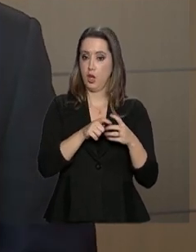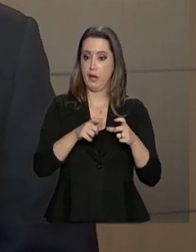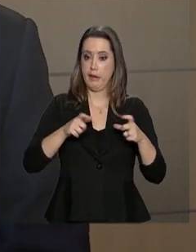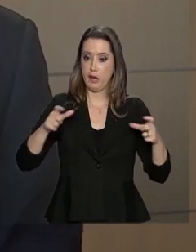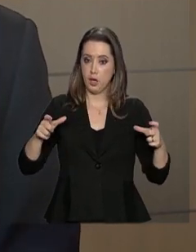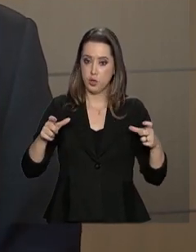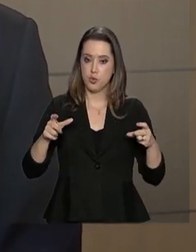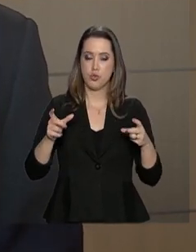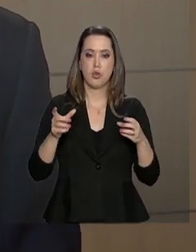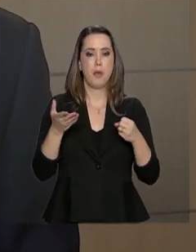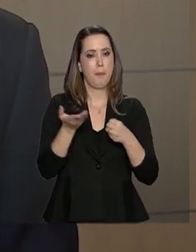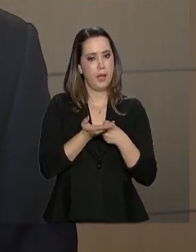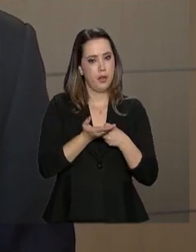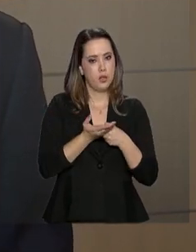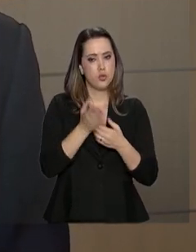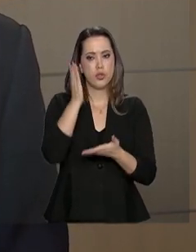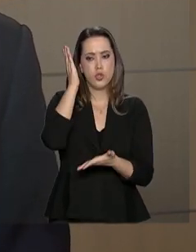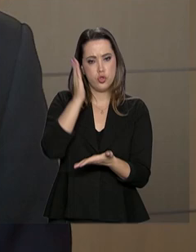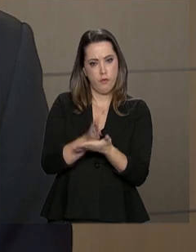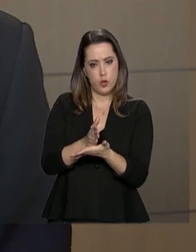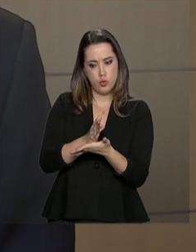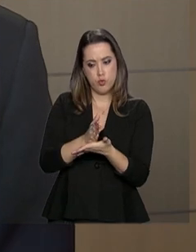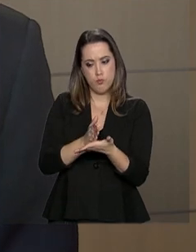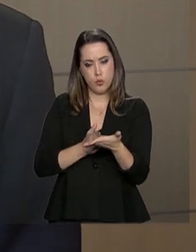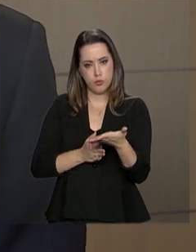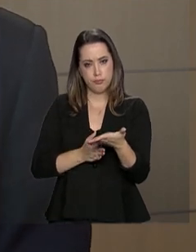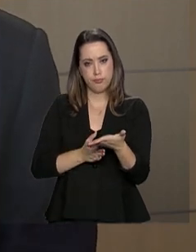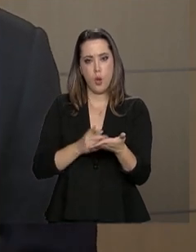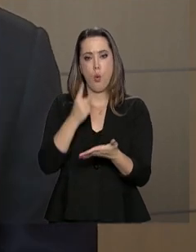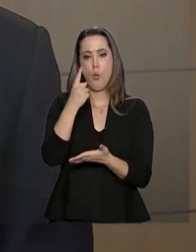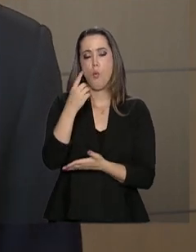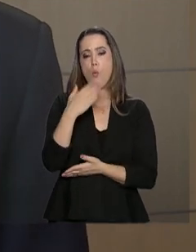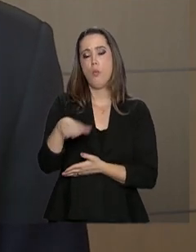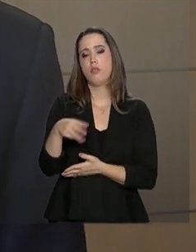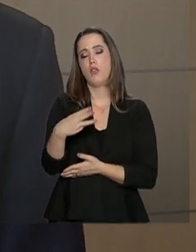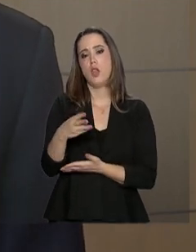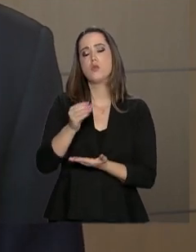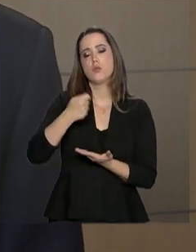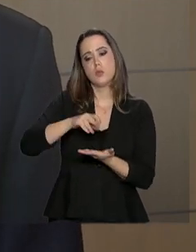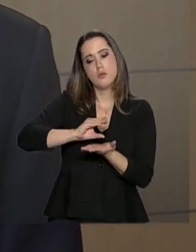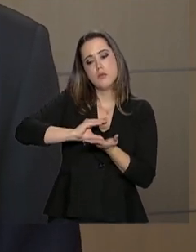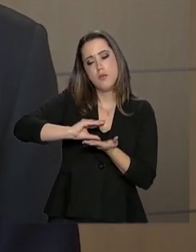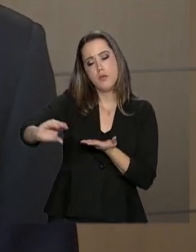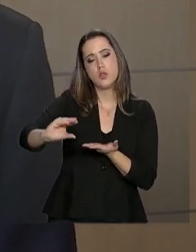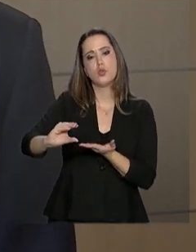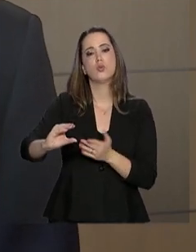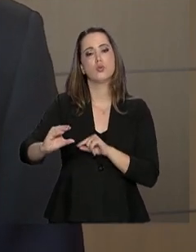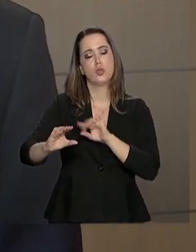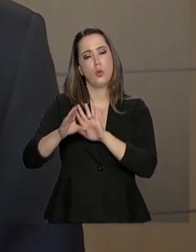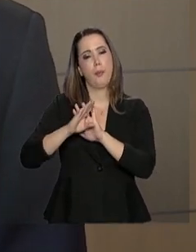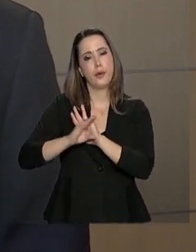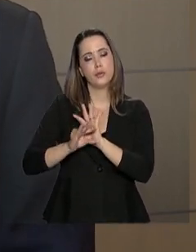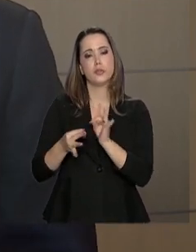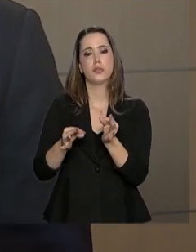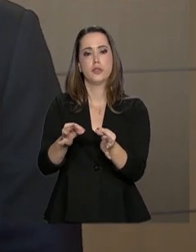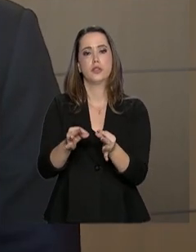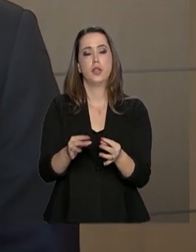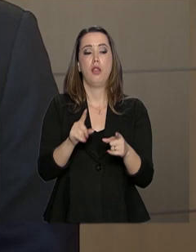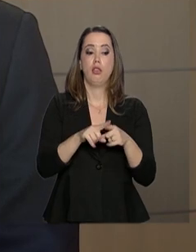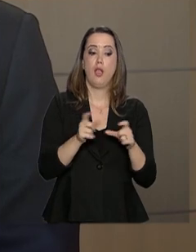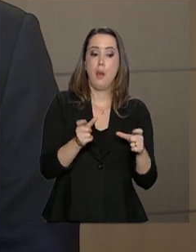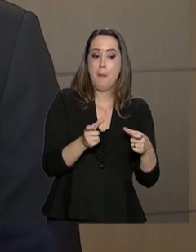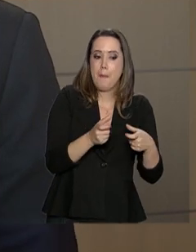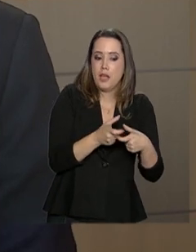dividem os custos aportando um terço do recurso do desenvolvimento do projeto e da tecnologia. Parceiros de